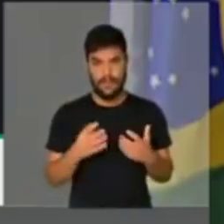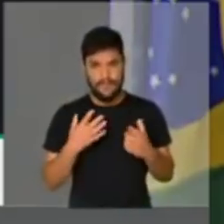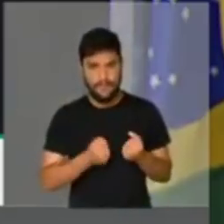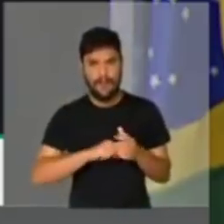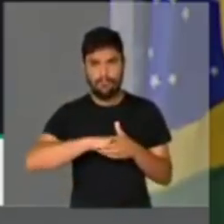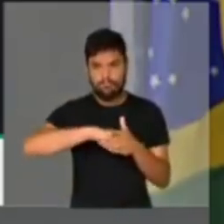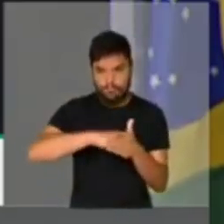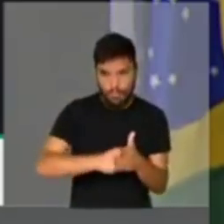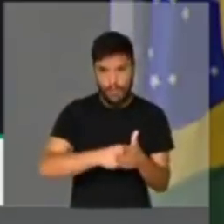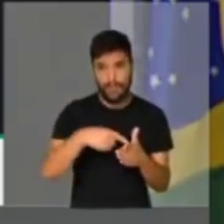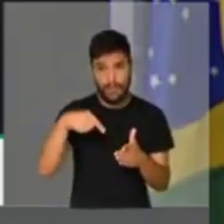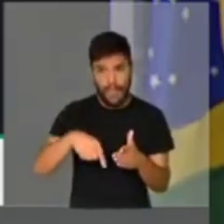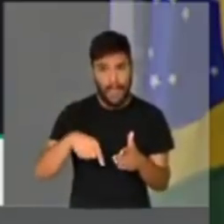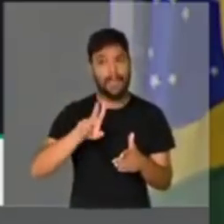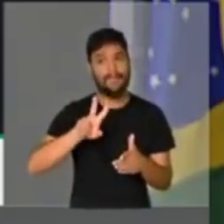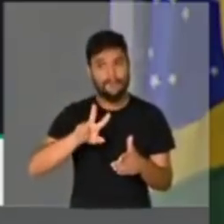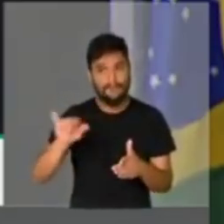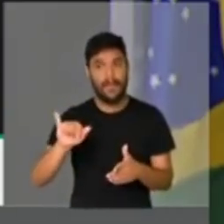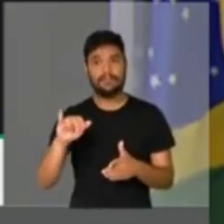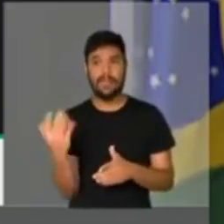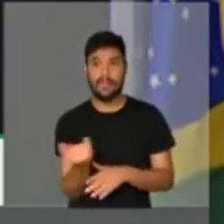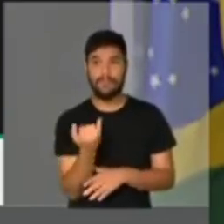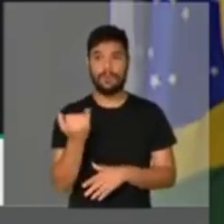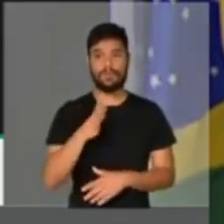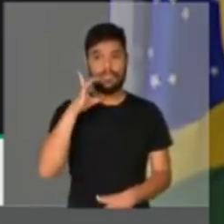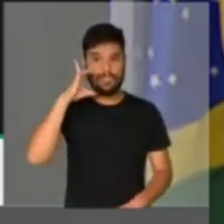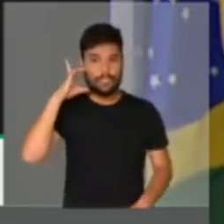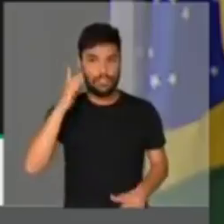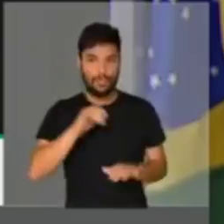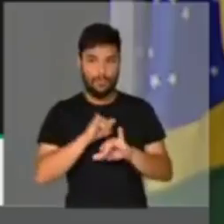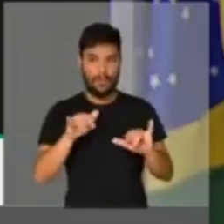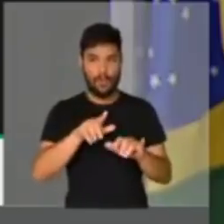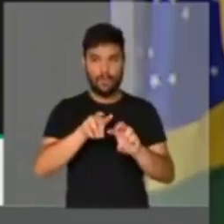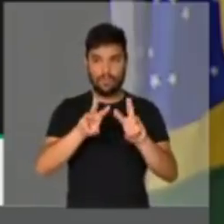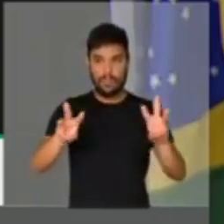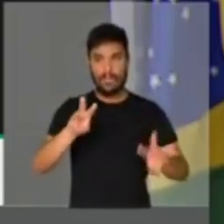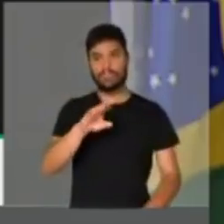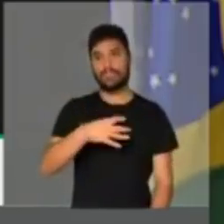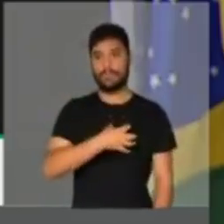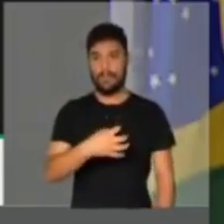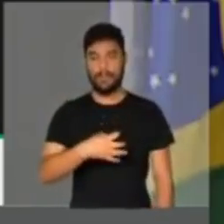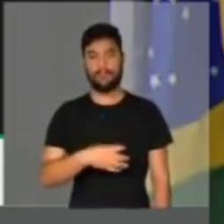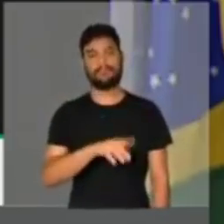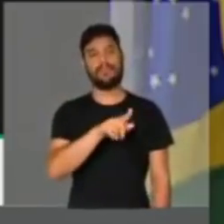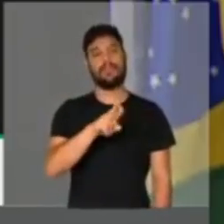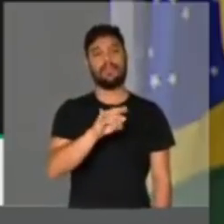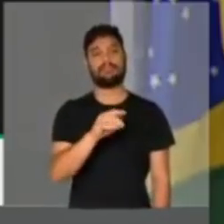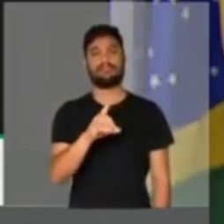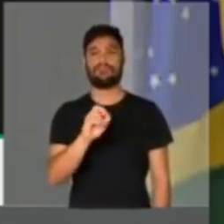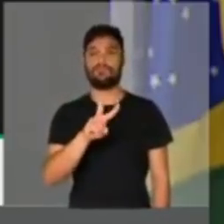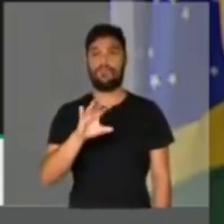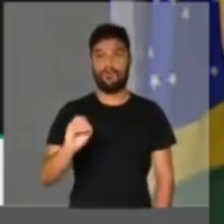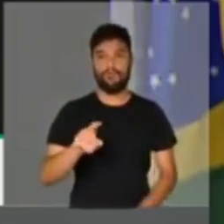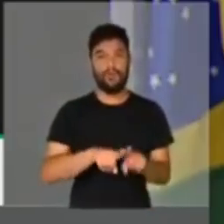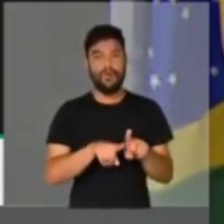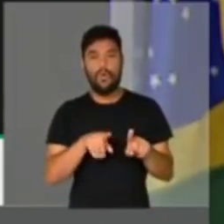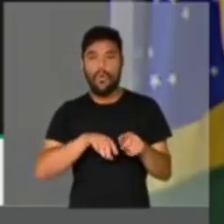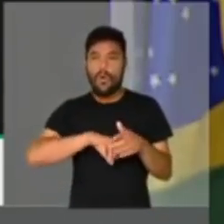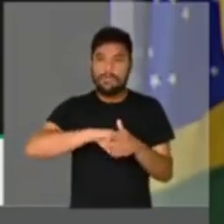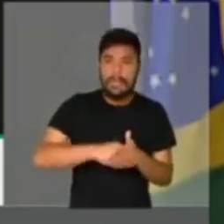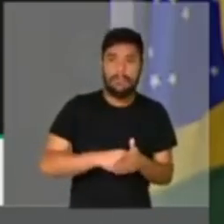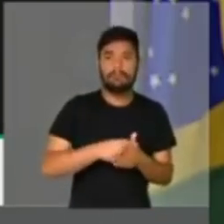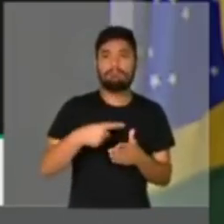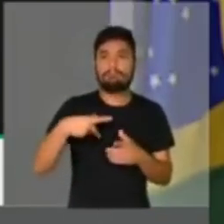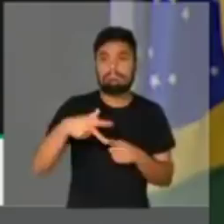contingenciamento que será significativo, garante Dilma, Bahia Notícias. Gazeta do Povo, orçamento tem maior corte do governo